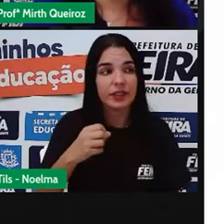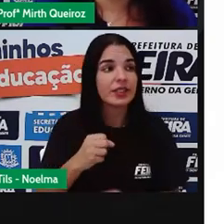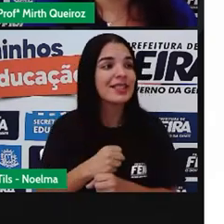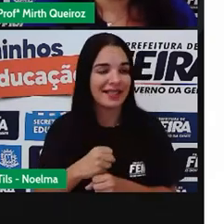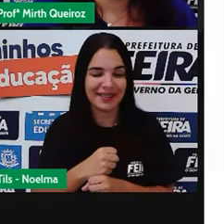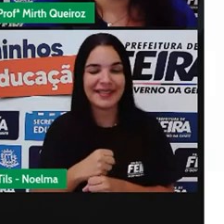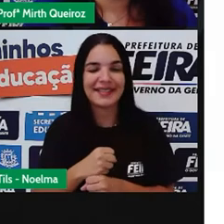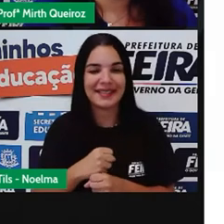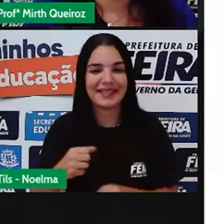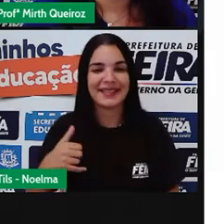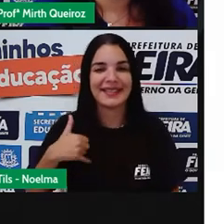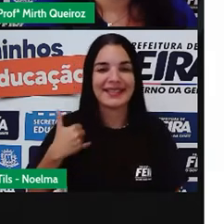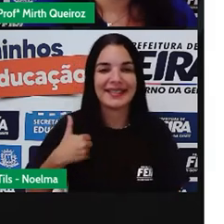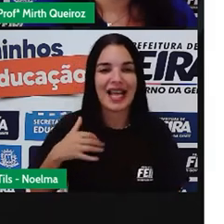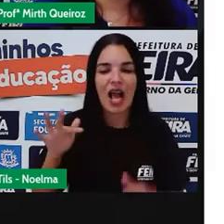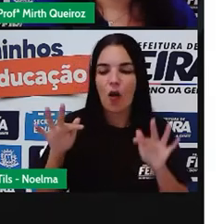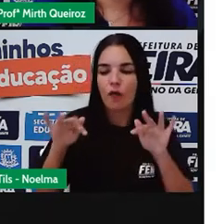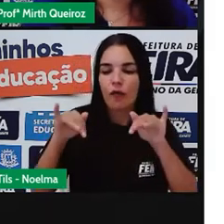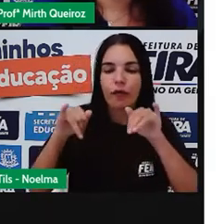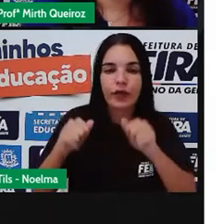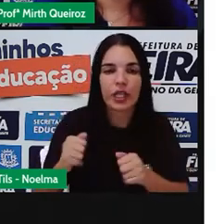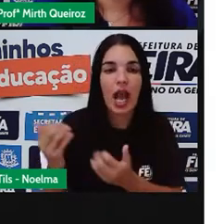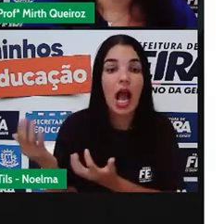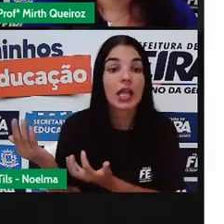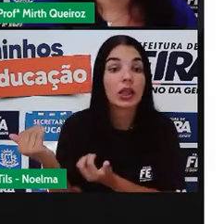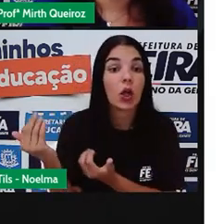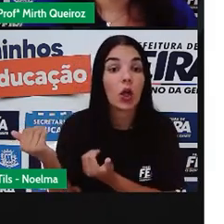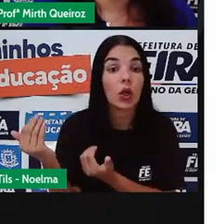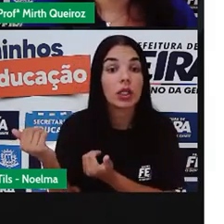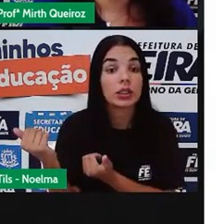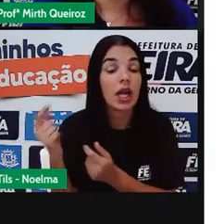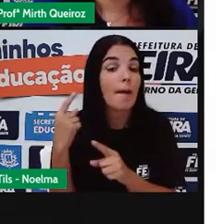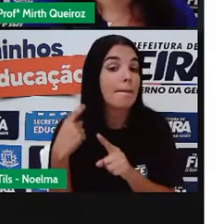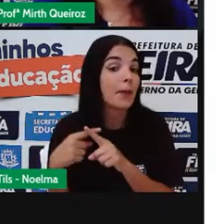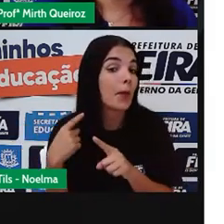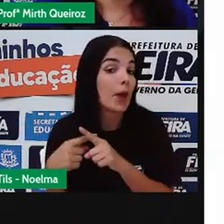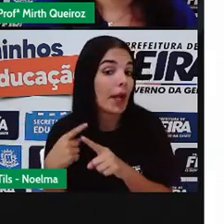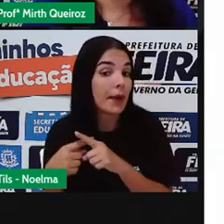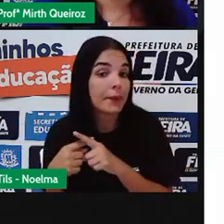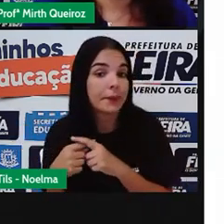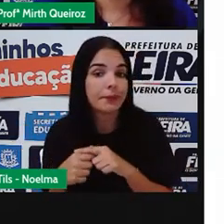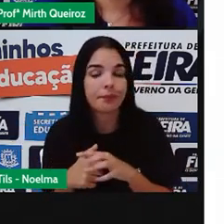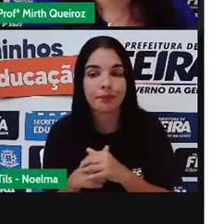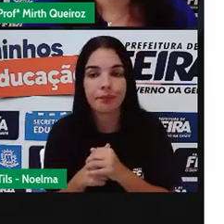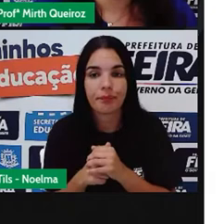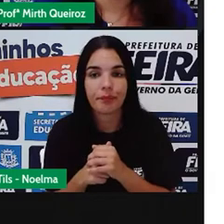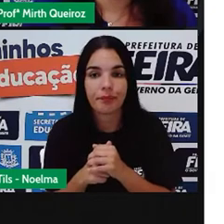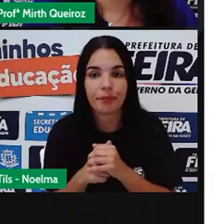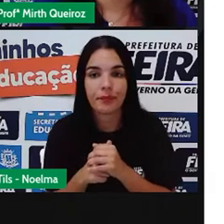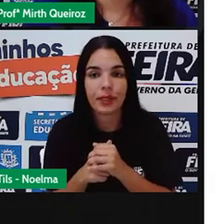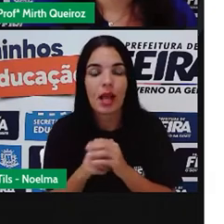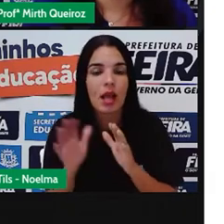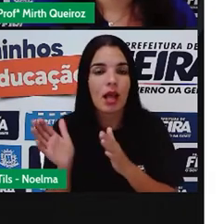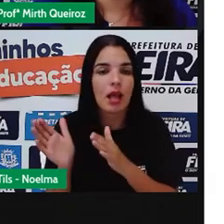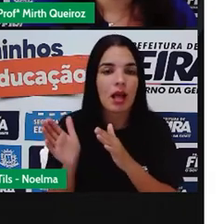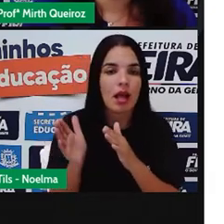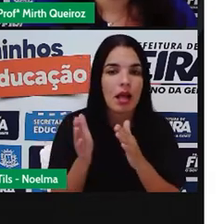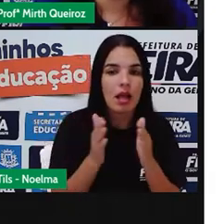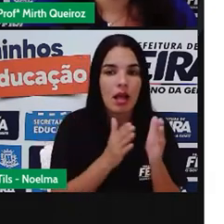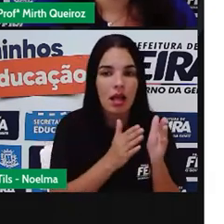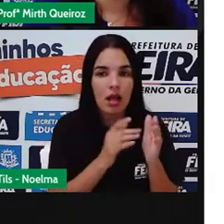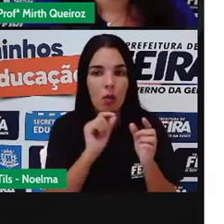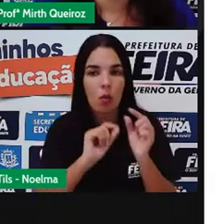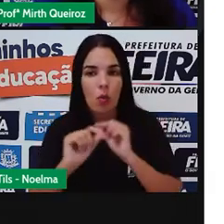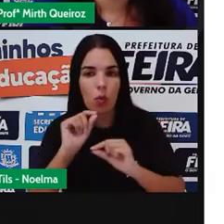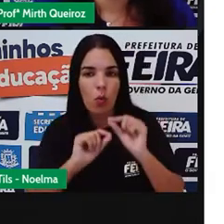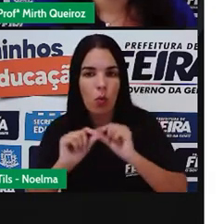aí o fim da adolescência, Quando a gente fala o fim da puberdade, como tal qual está aí na imagem, não é que